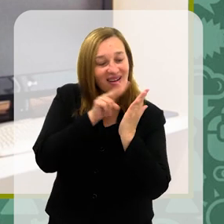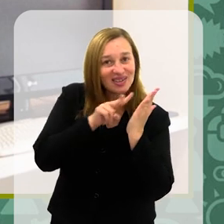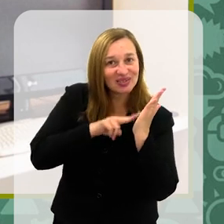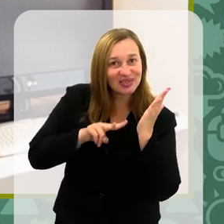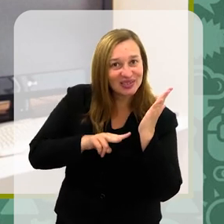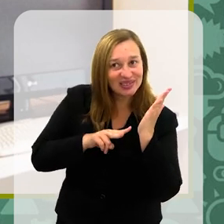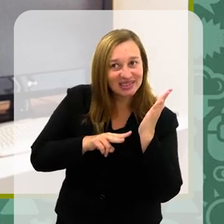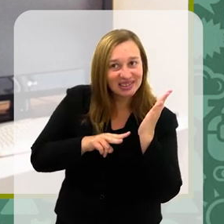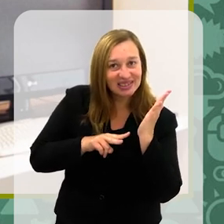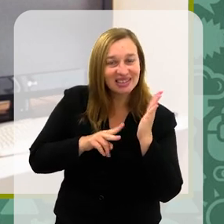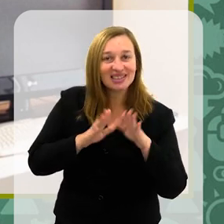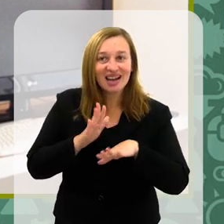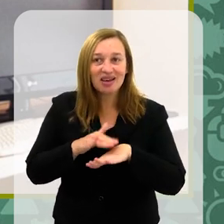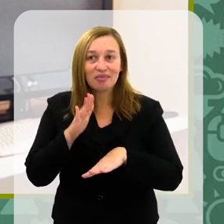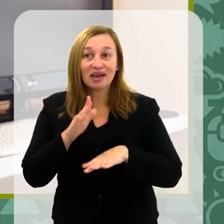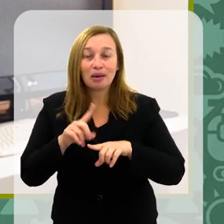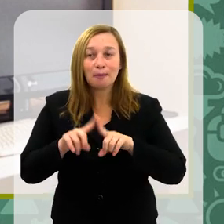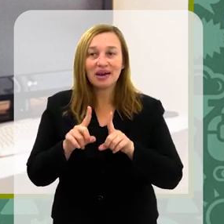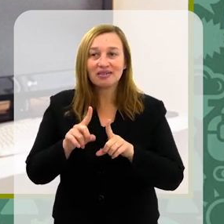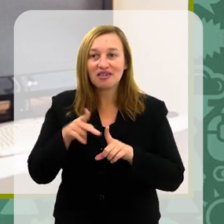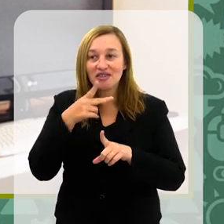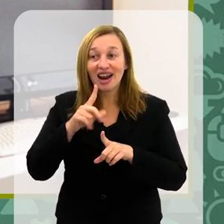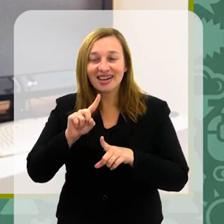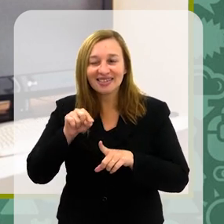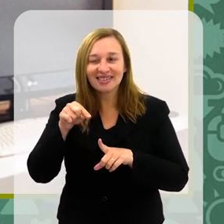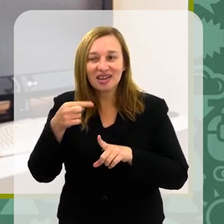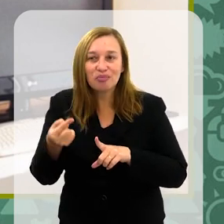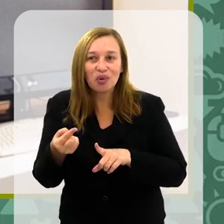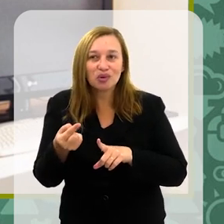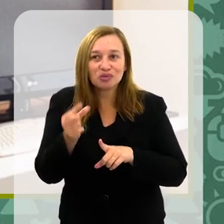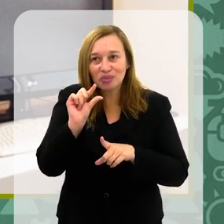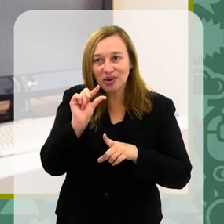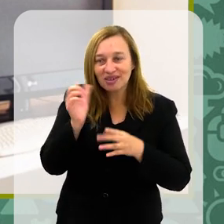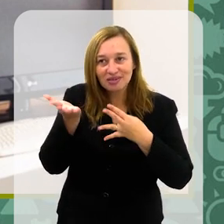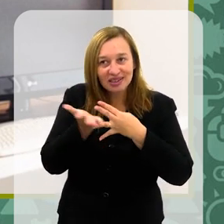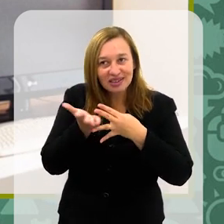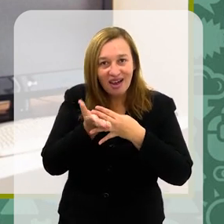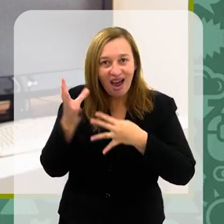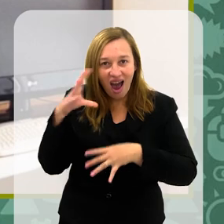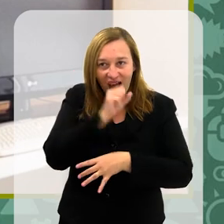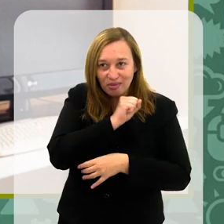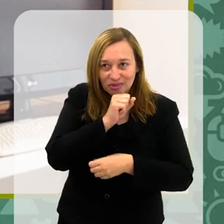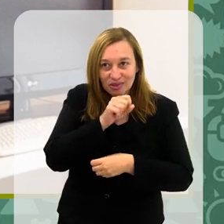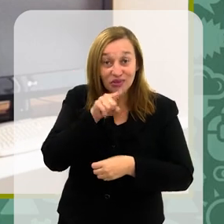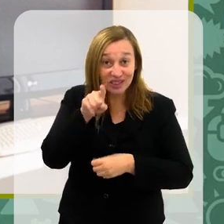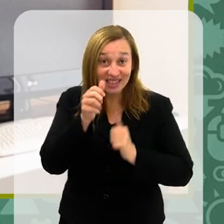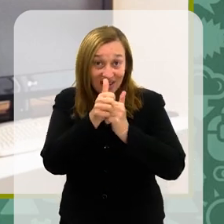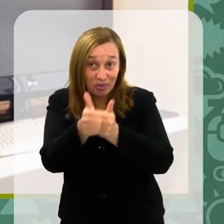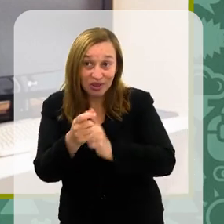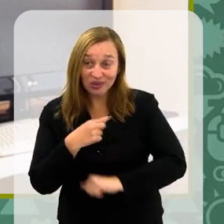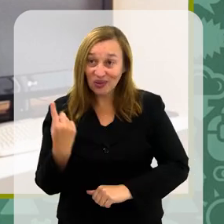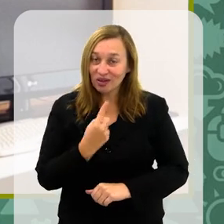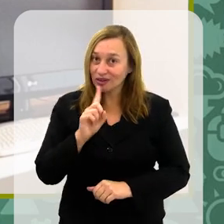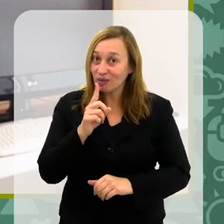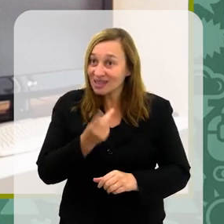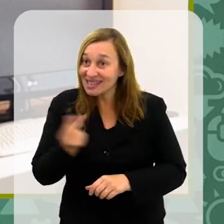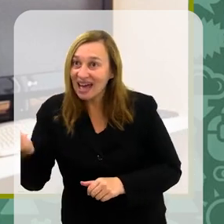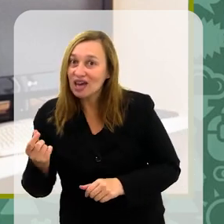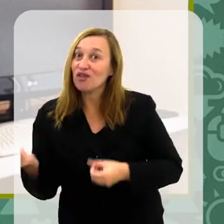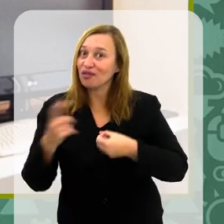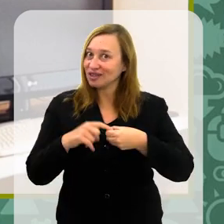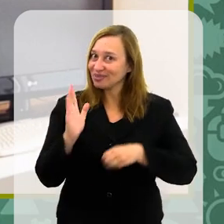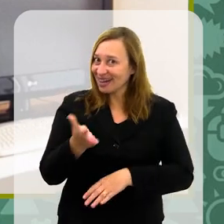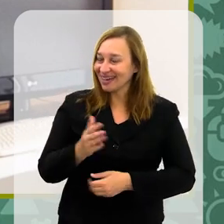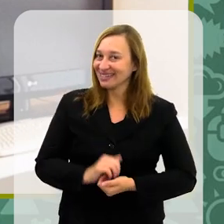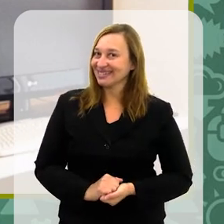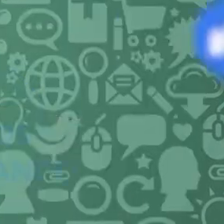leitura, a lerem mais, mas a gente vai falar sobre isso daqui a pouquinho, porque a gente vai para o intervalo bem rapidinho. Você que está acompanhando a gente, não sai daí